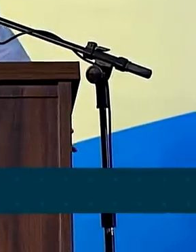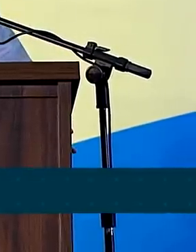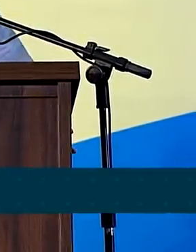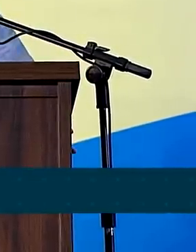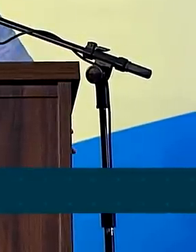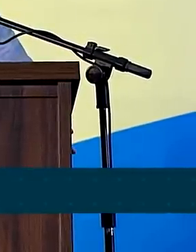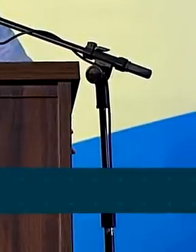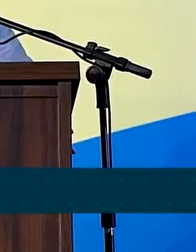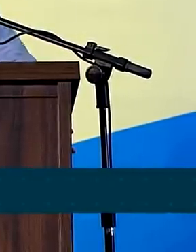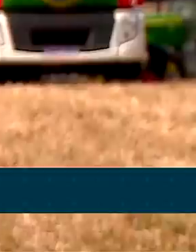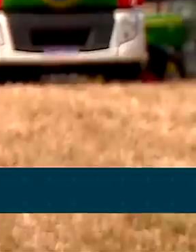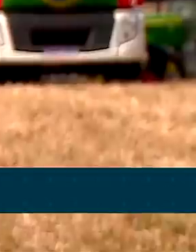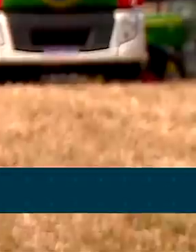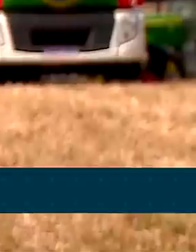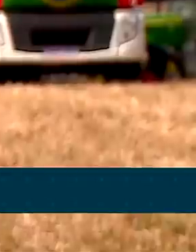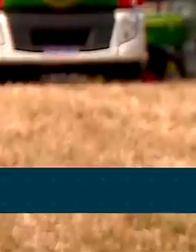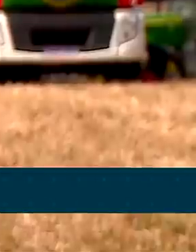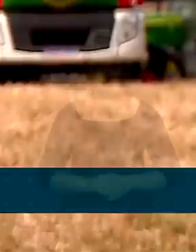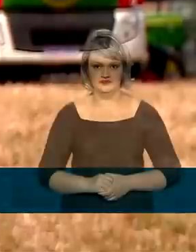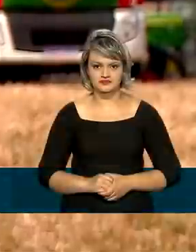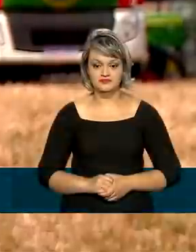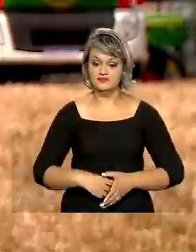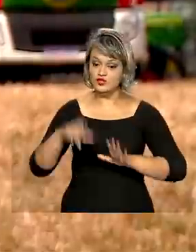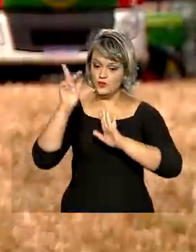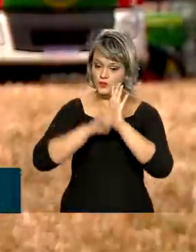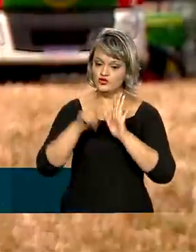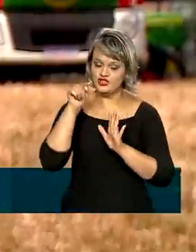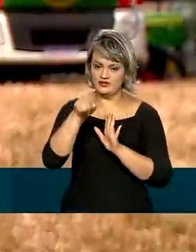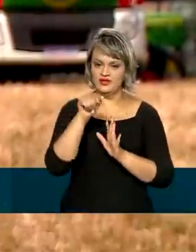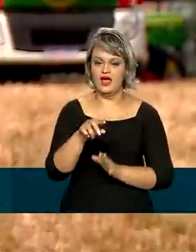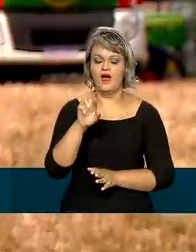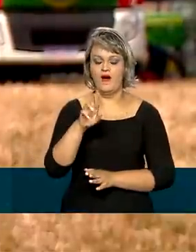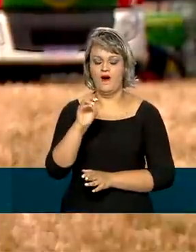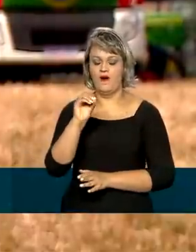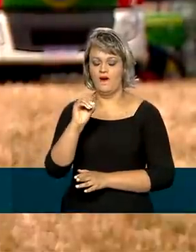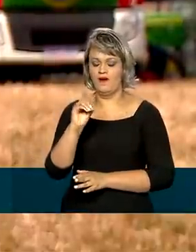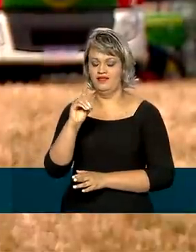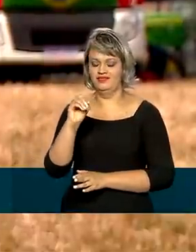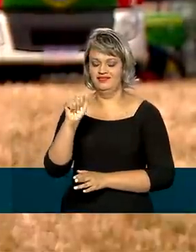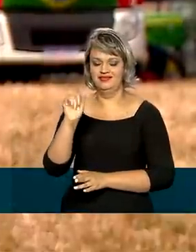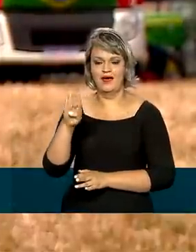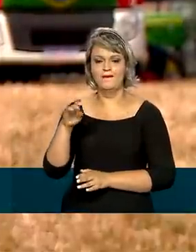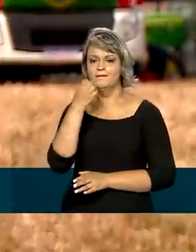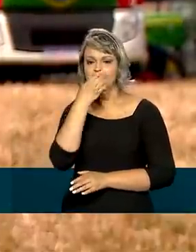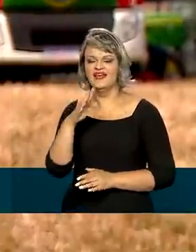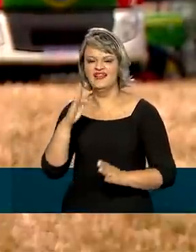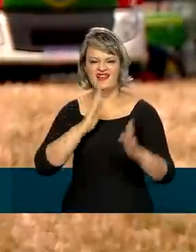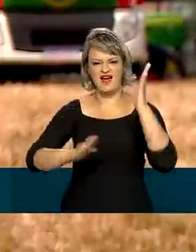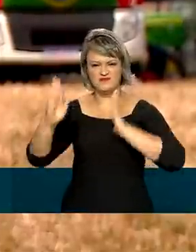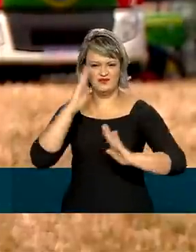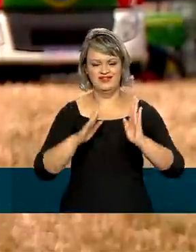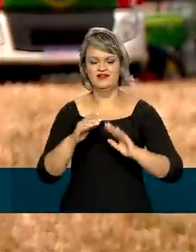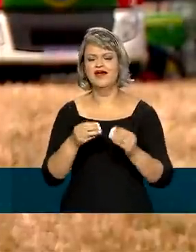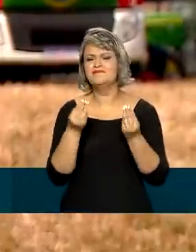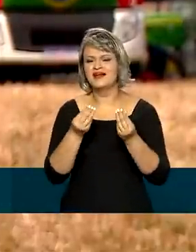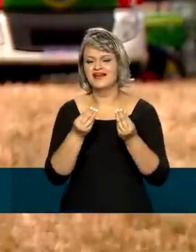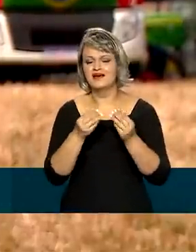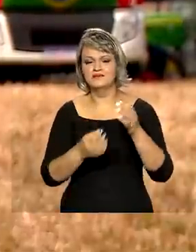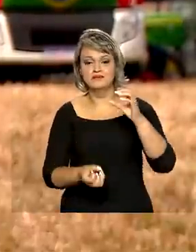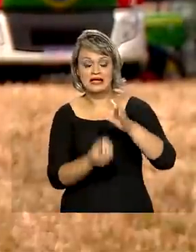para servir esses profissionais. O Roda Bem Caminhoneiro é um projeto que surgiu para criar políticas públicas voltadas